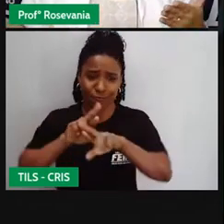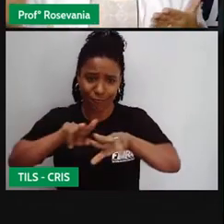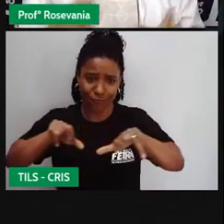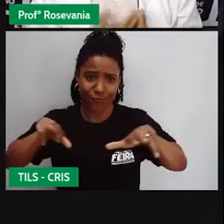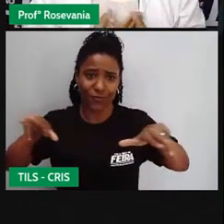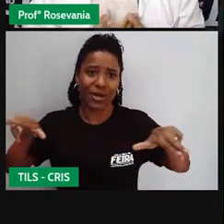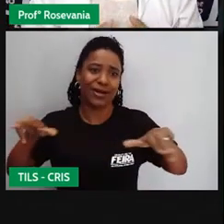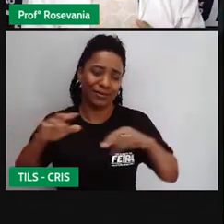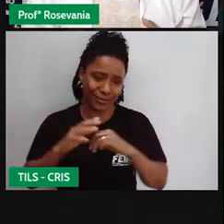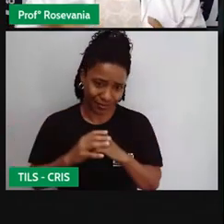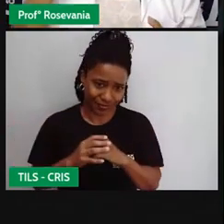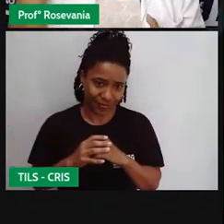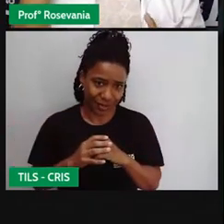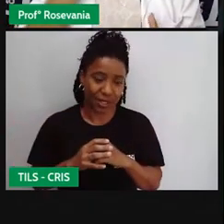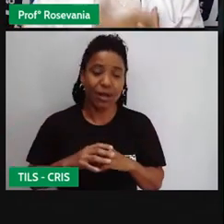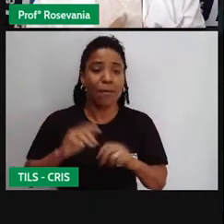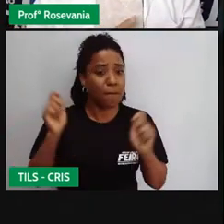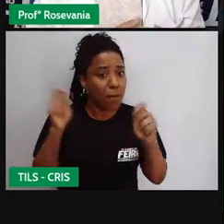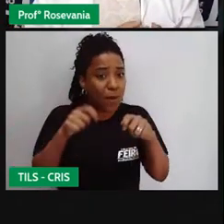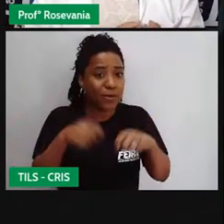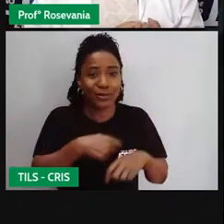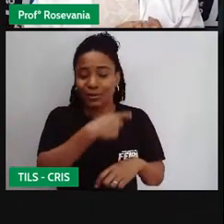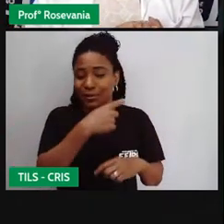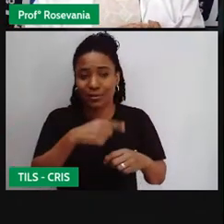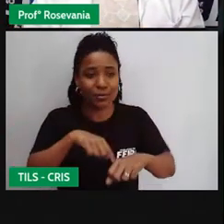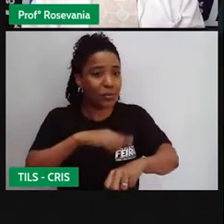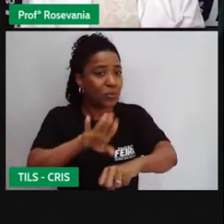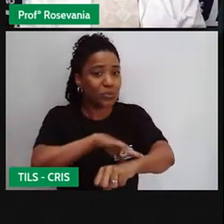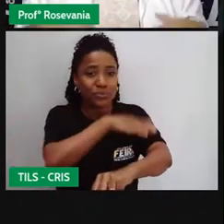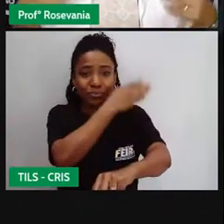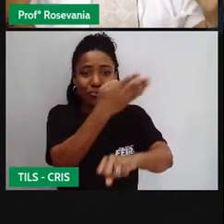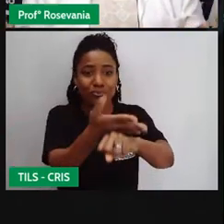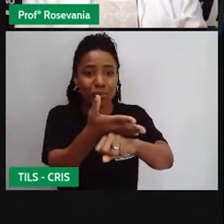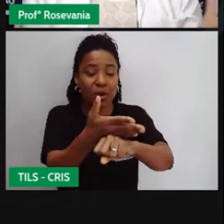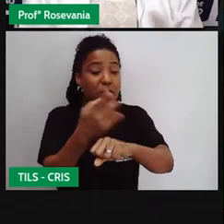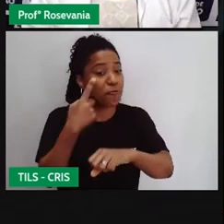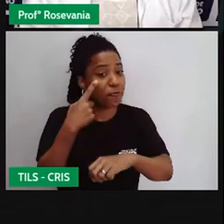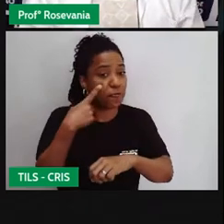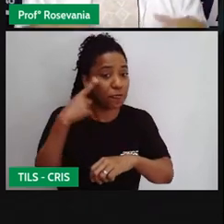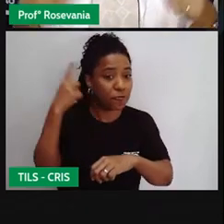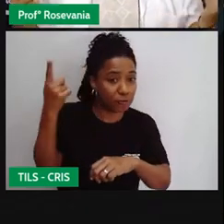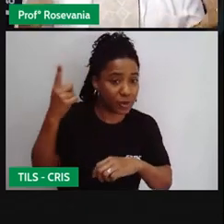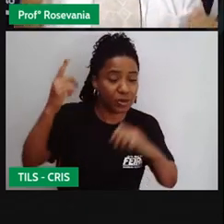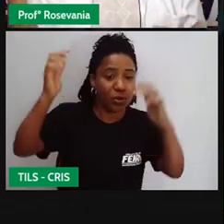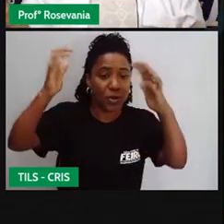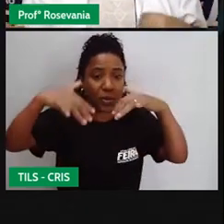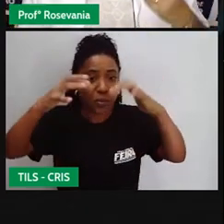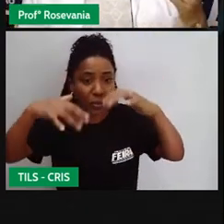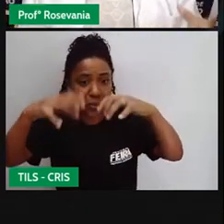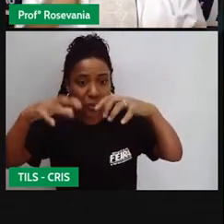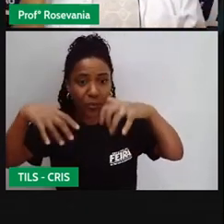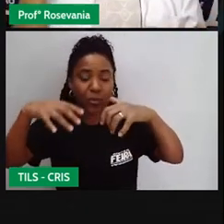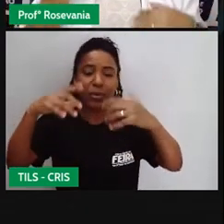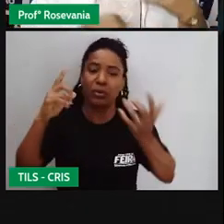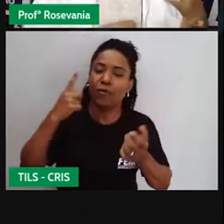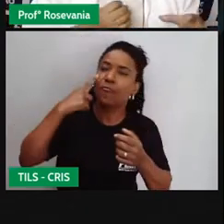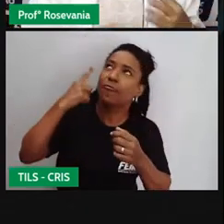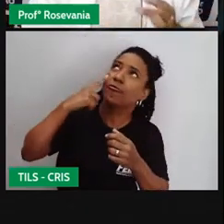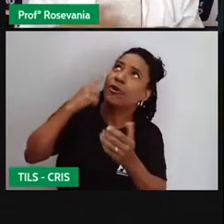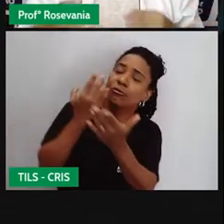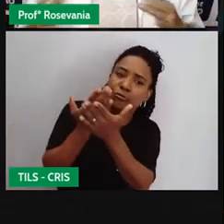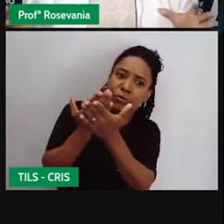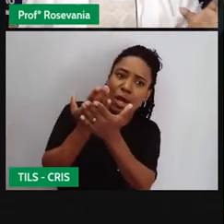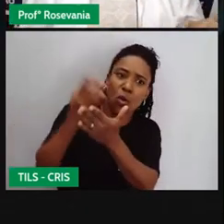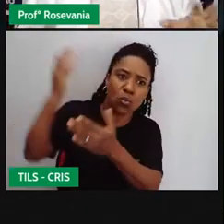Quase que 24 horas por dia, das condições atmosféricas. Eu vou precisar irrigar? Não, vai chover hoje em determinado